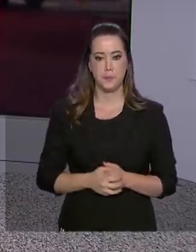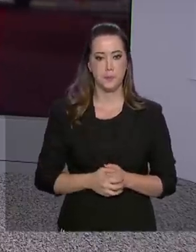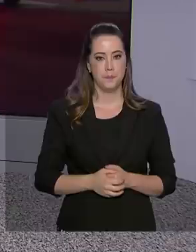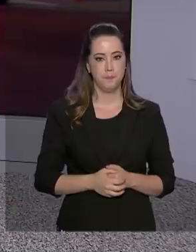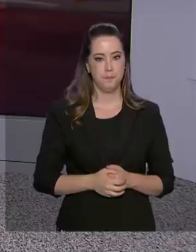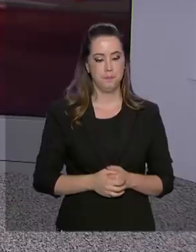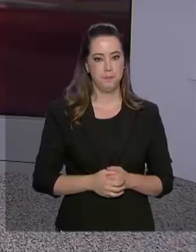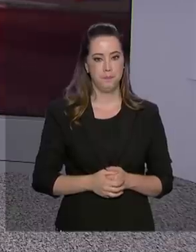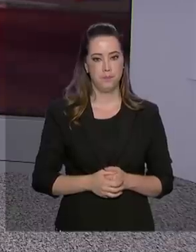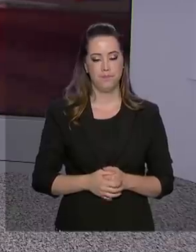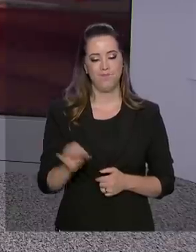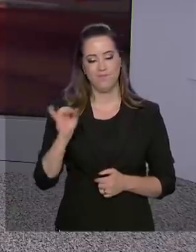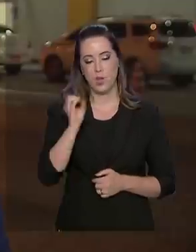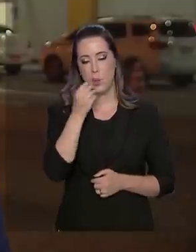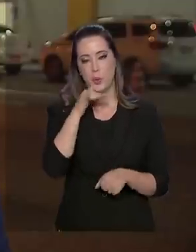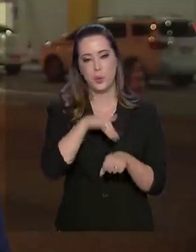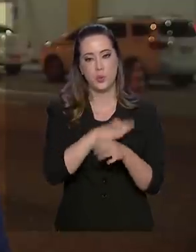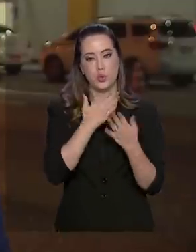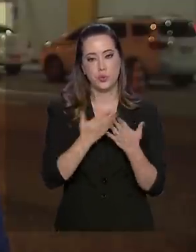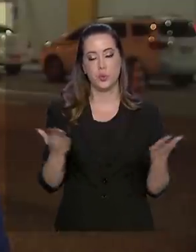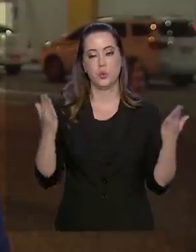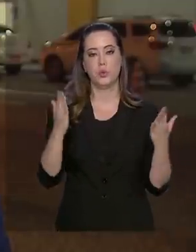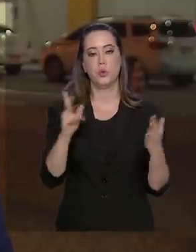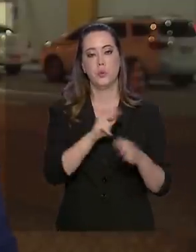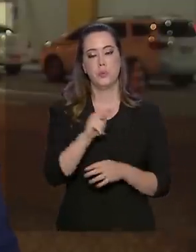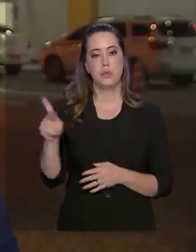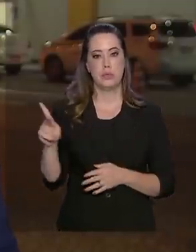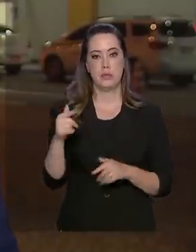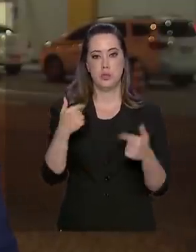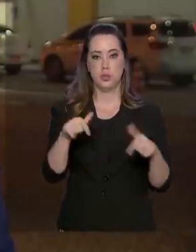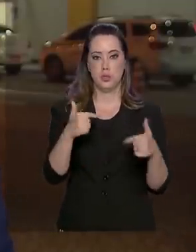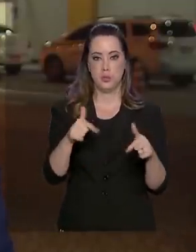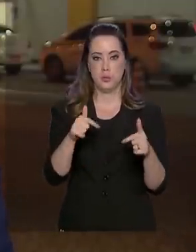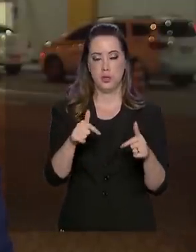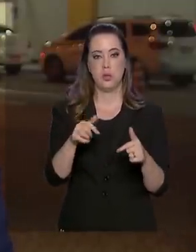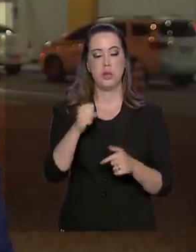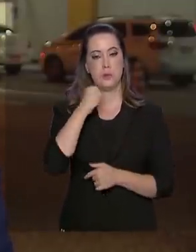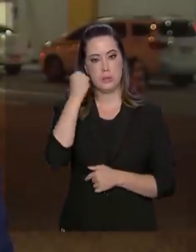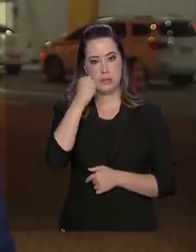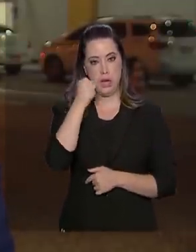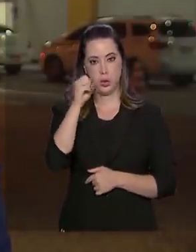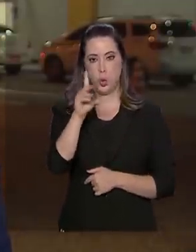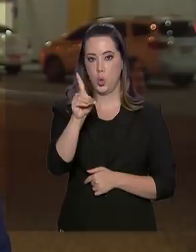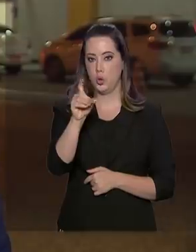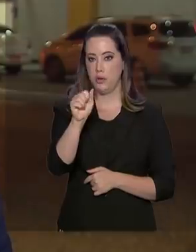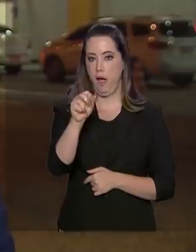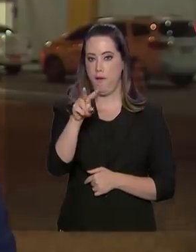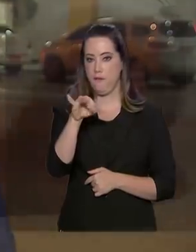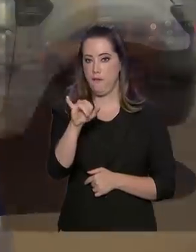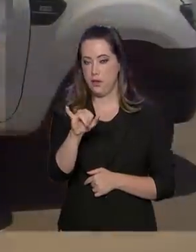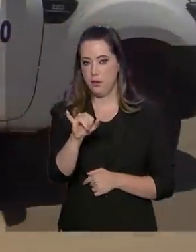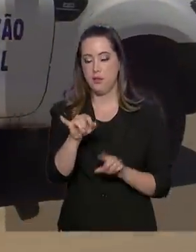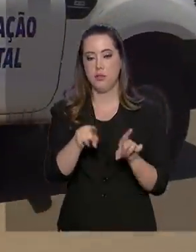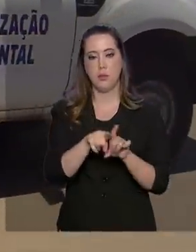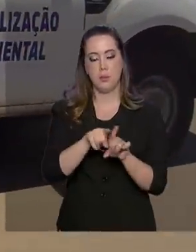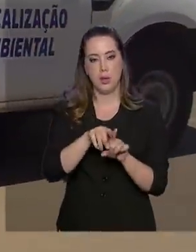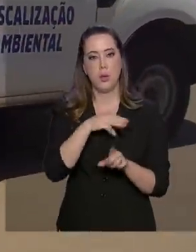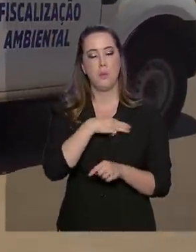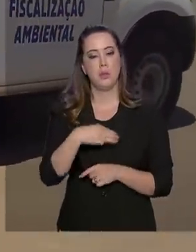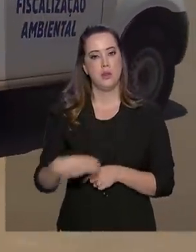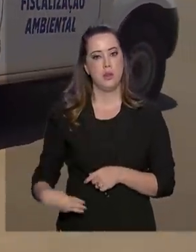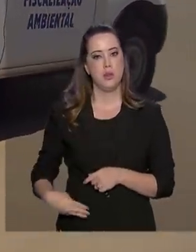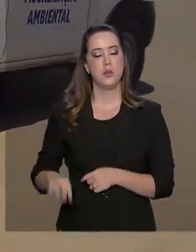Boa noite, Roberto. Boa noite a todos. O presidente em exercício, o senador Davi Alcolumbre, e o ministro do Meio Ambiente, Ricardo Salles,